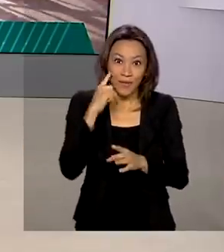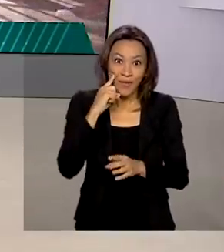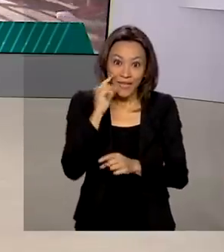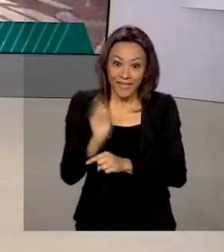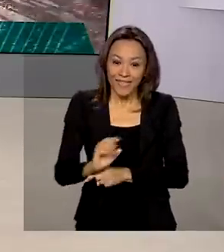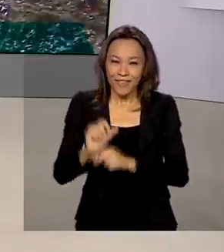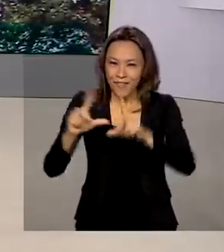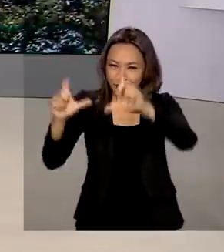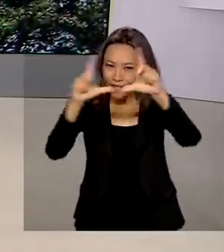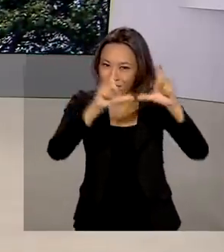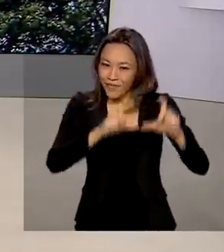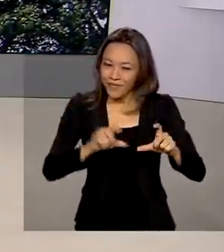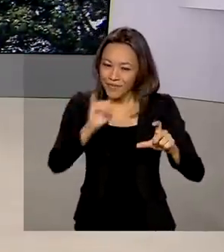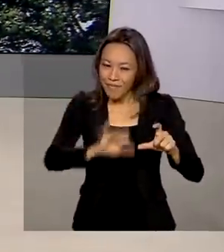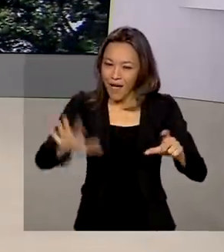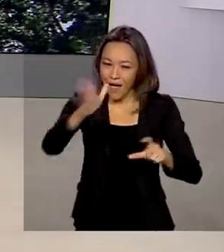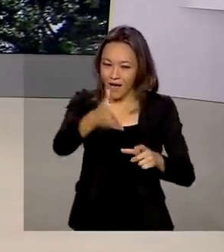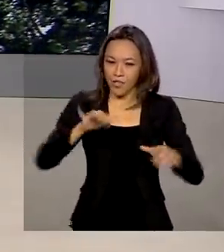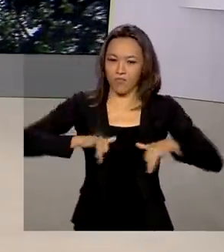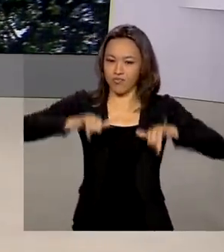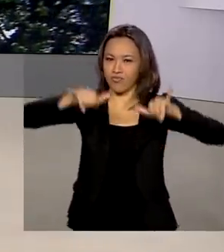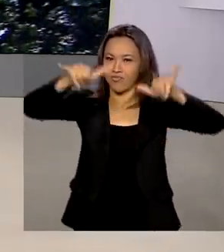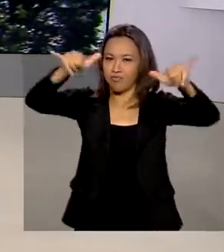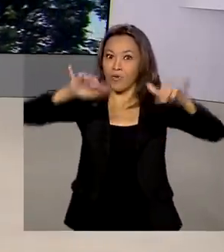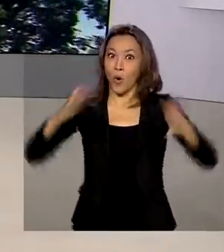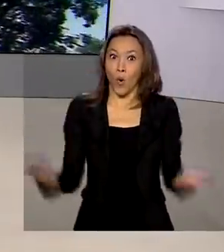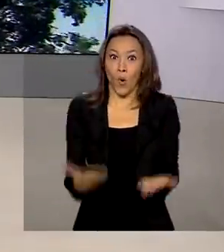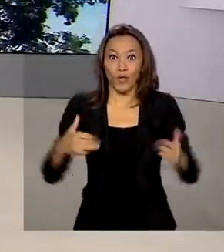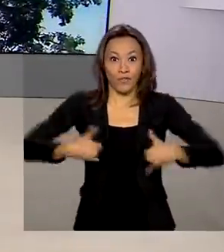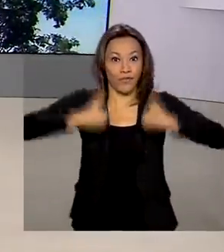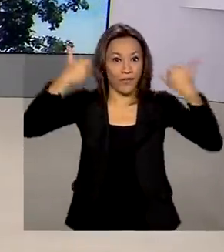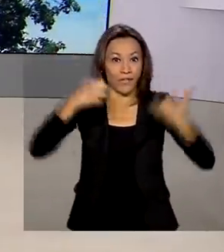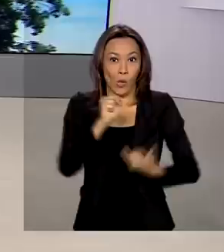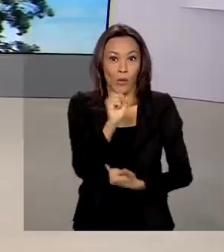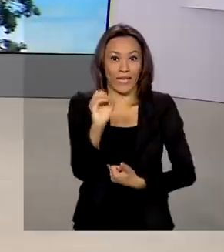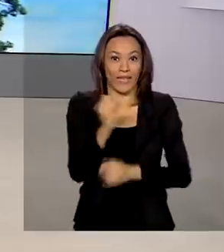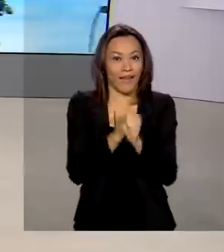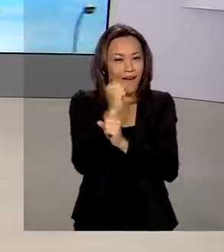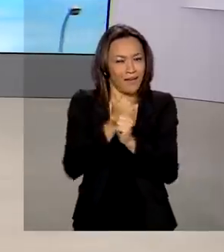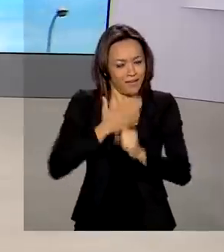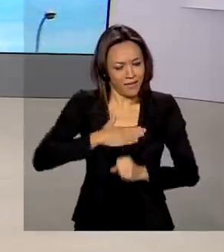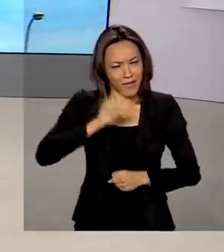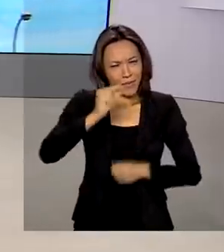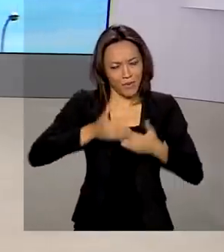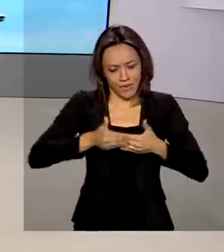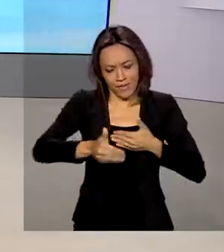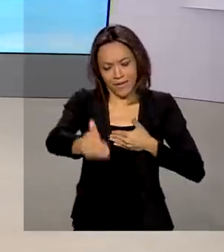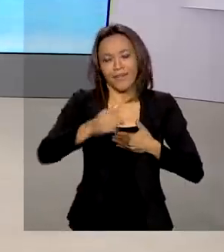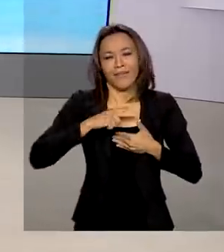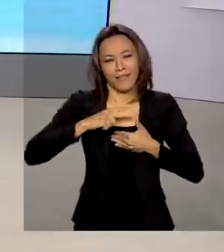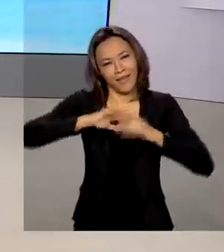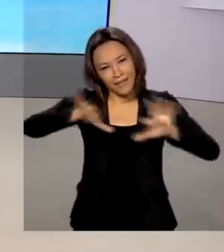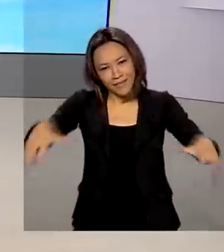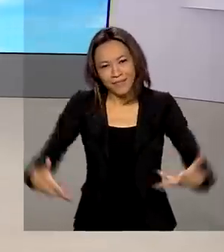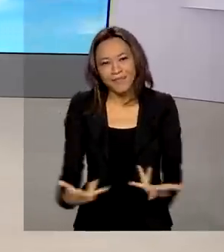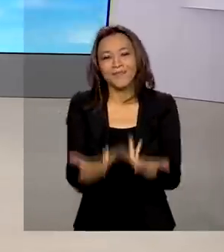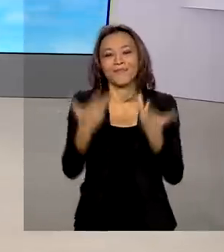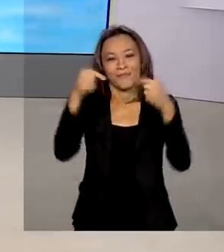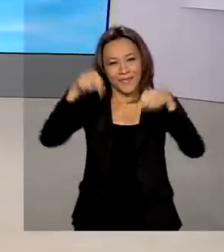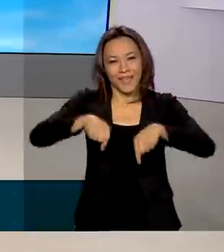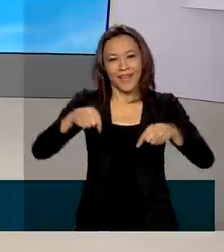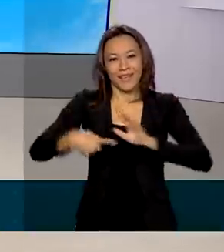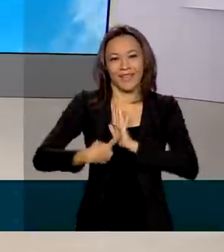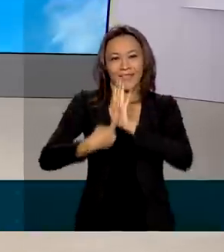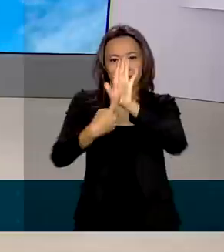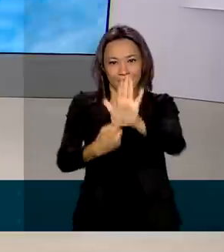Força Aérea Brasileira. O comando da aeronáutica completa hoje 80 anos. Daqui a pouquinho, às 10 da manhã, tem solenidade ao vivo aqui